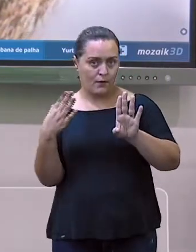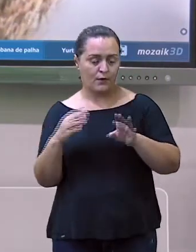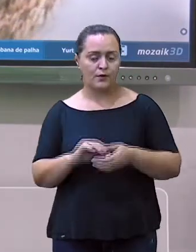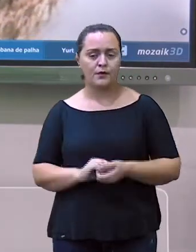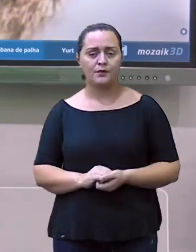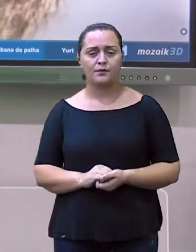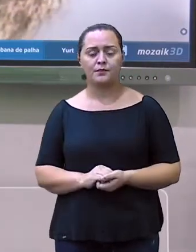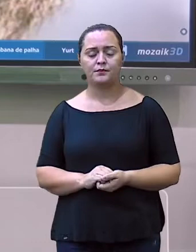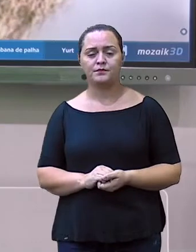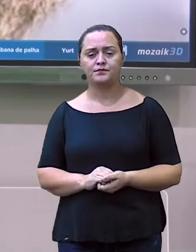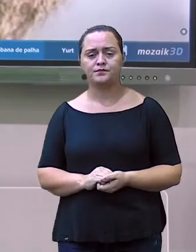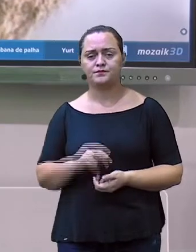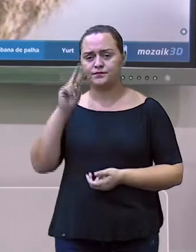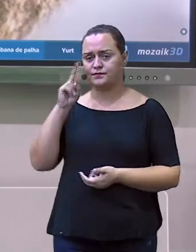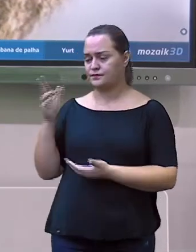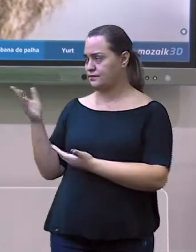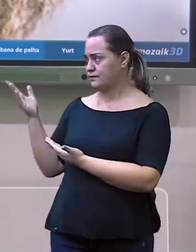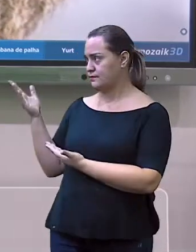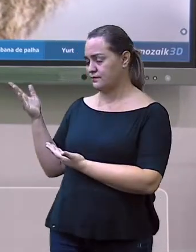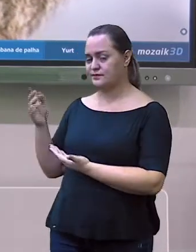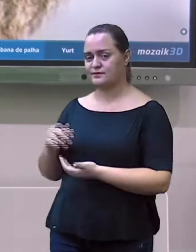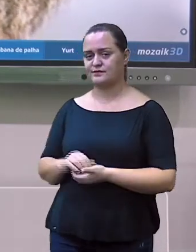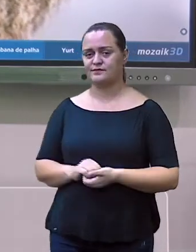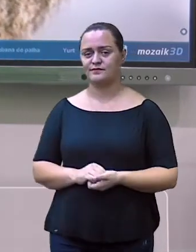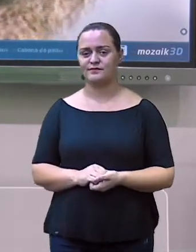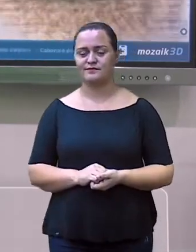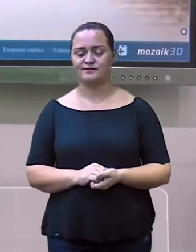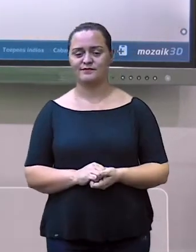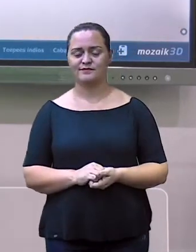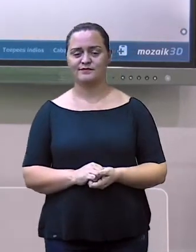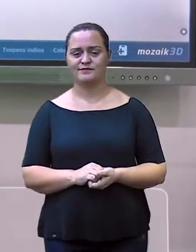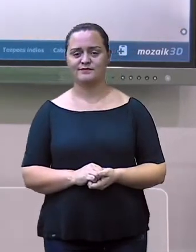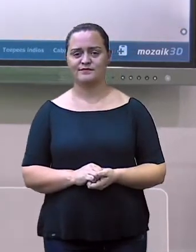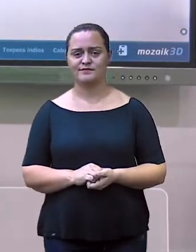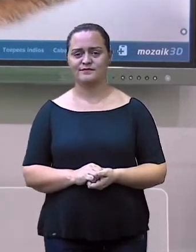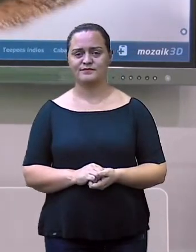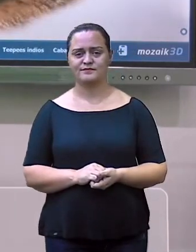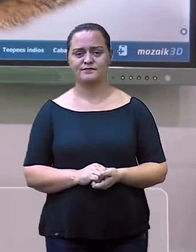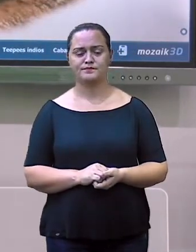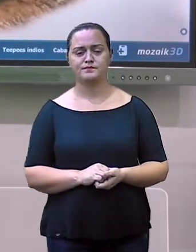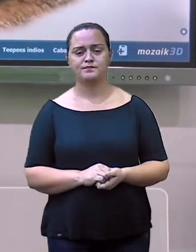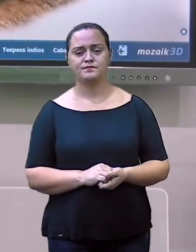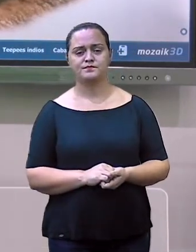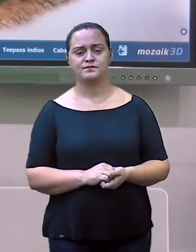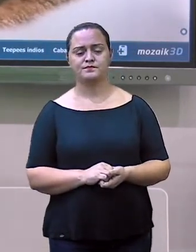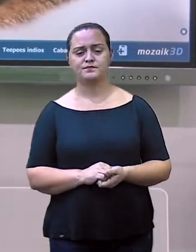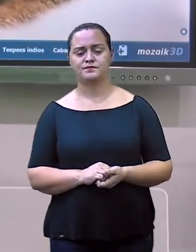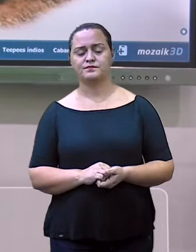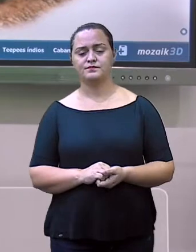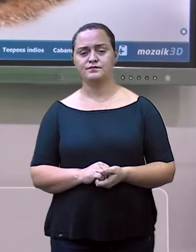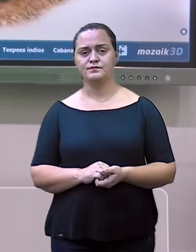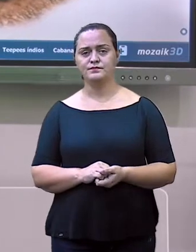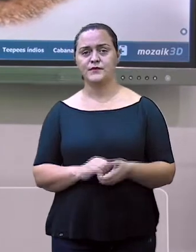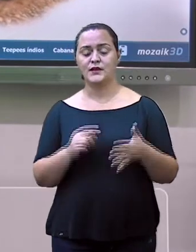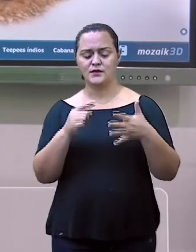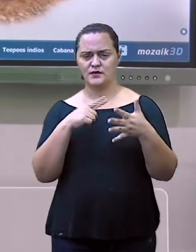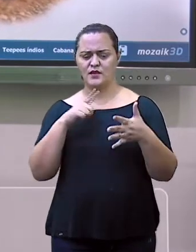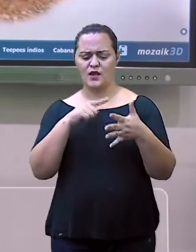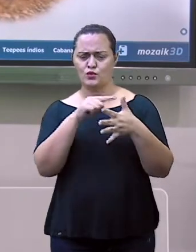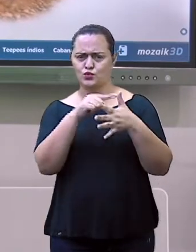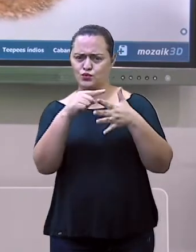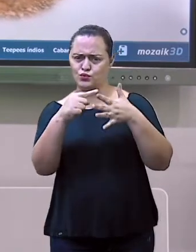Então, aqui, eu mostrei para vocês diversos tipos